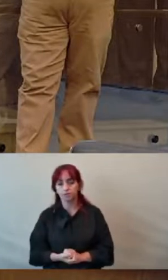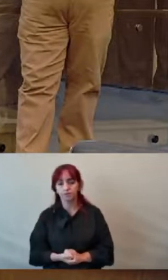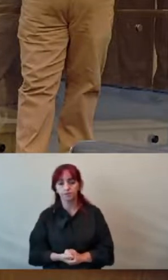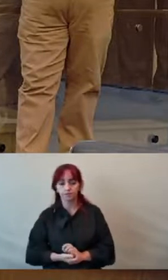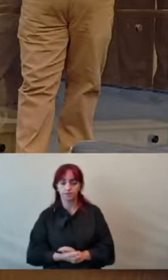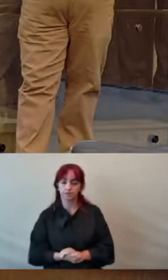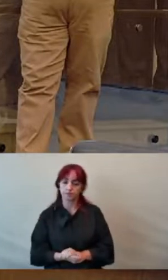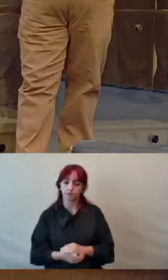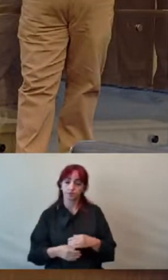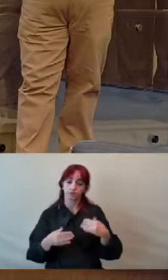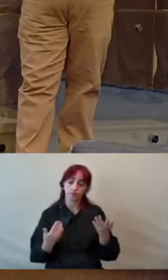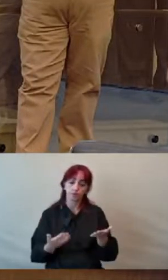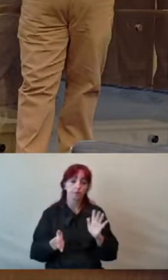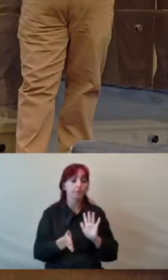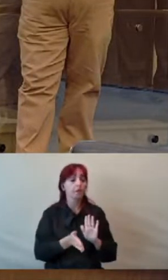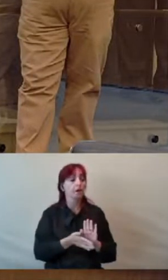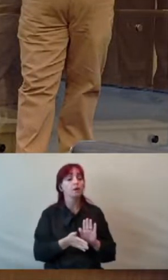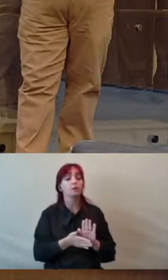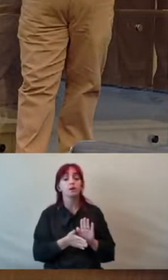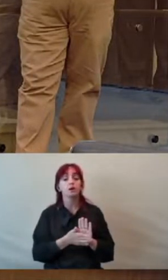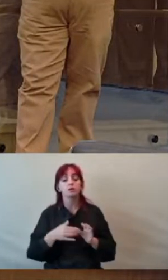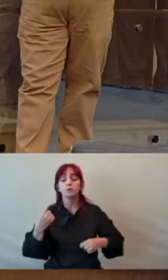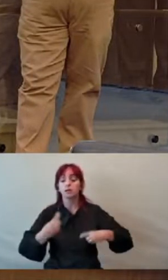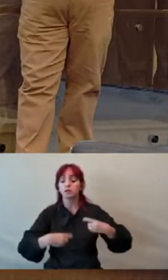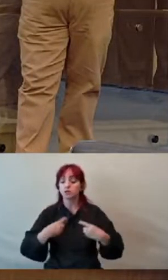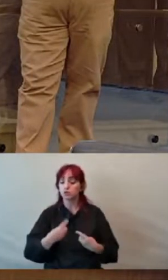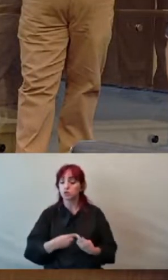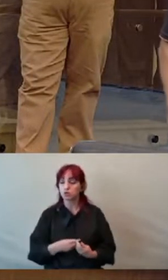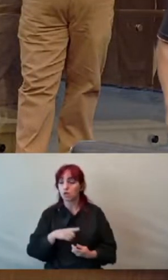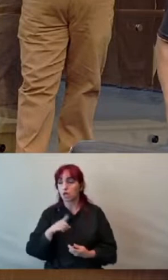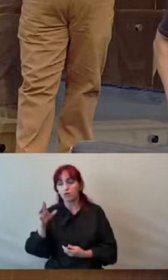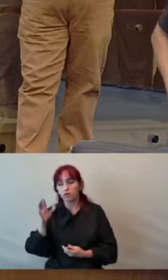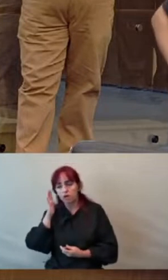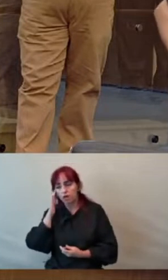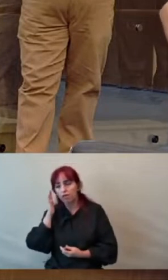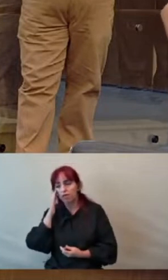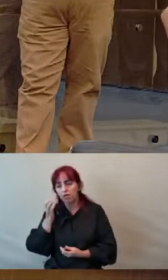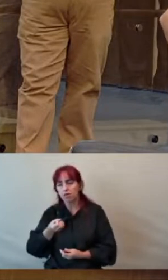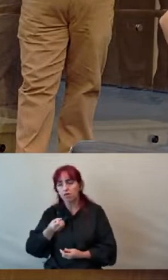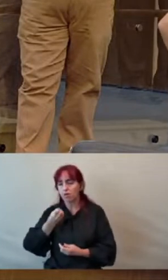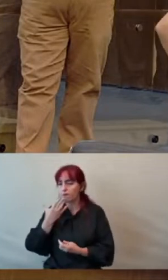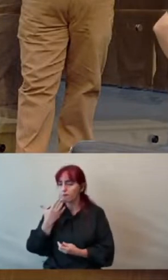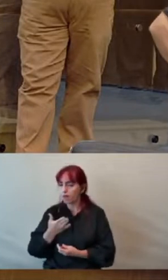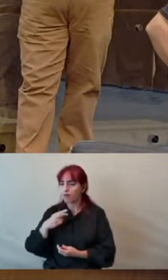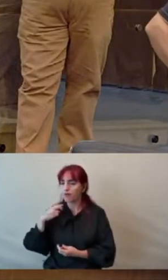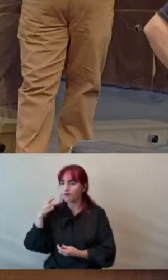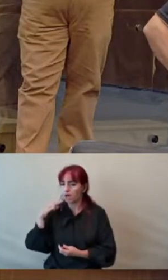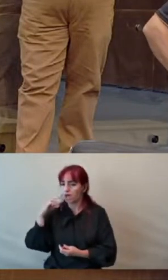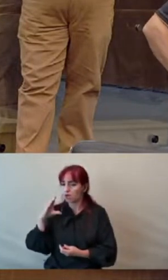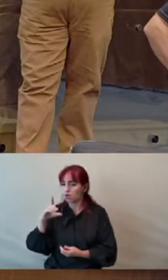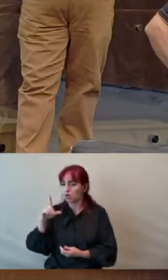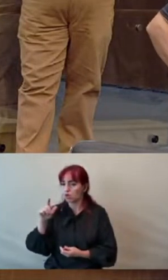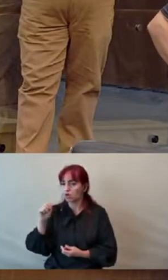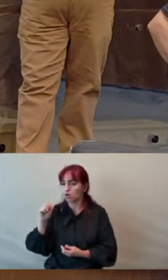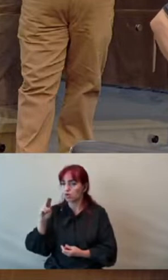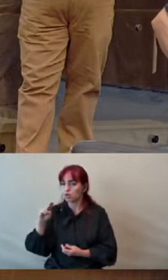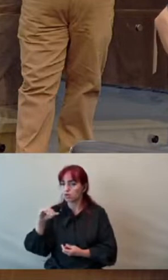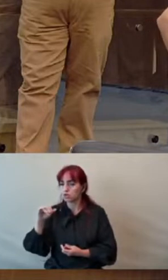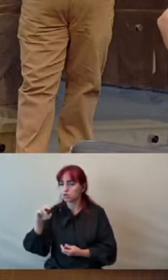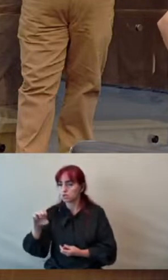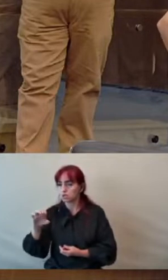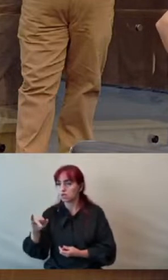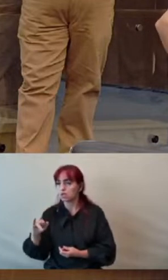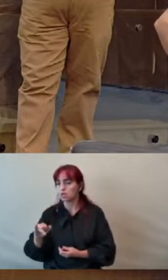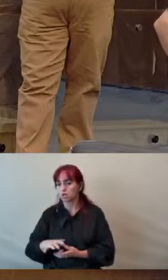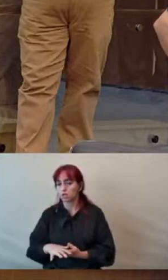Uma proposta para ser discutida, e o senhor entendeu muito bem, senhor vereador Claudinei do Linho. O que estava nos